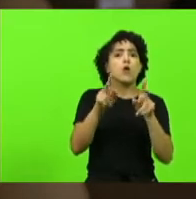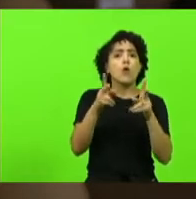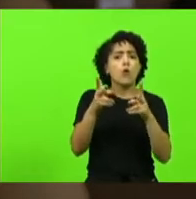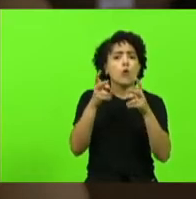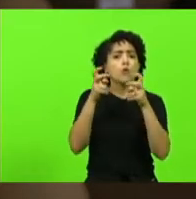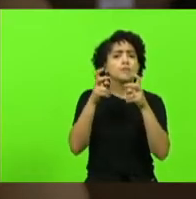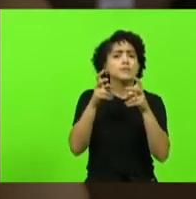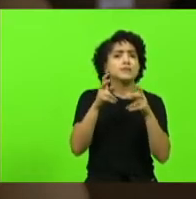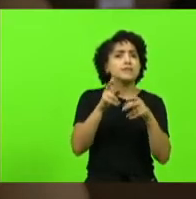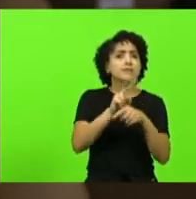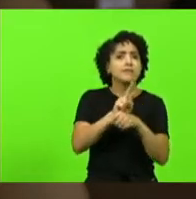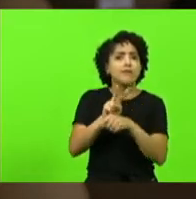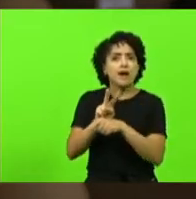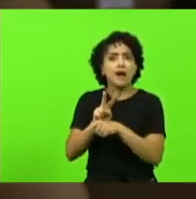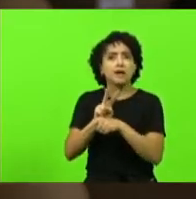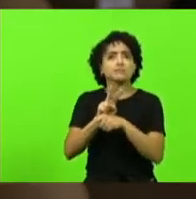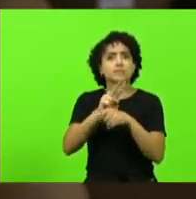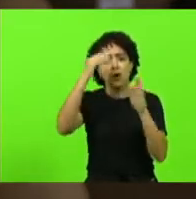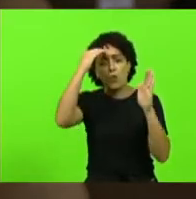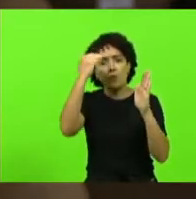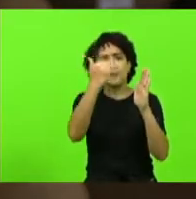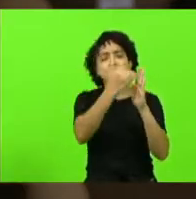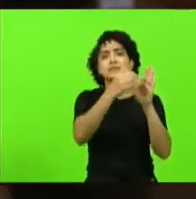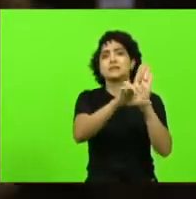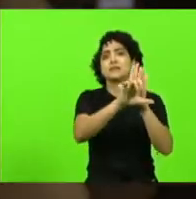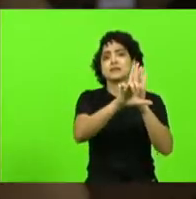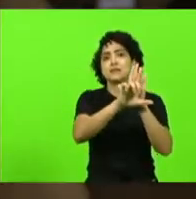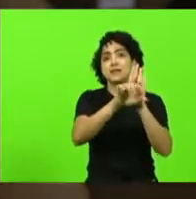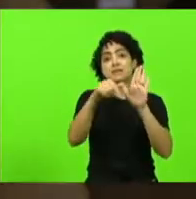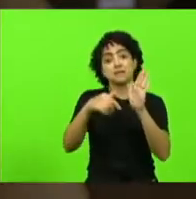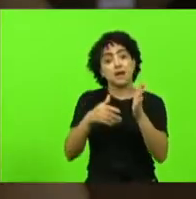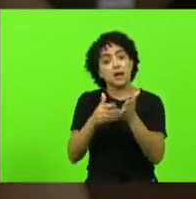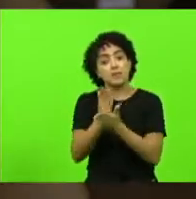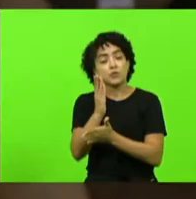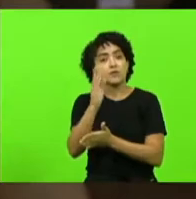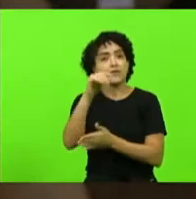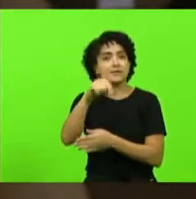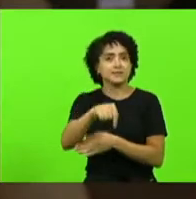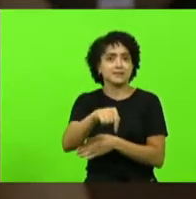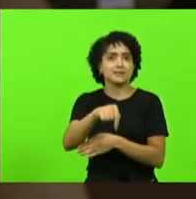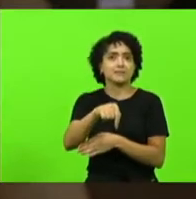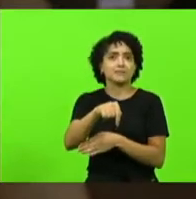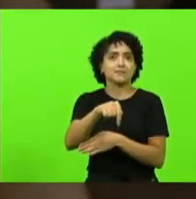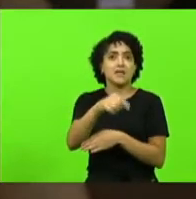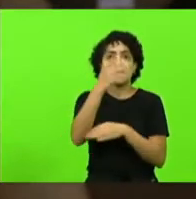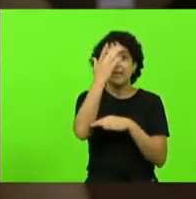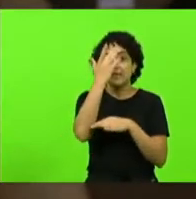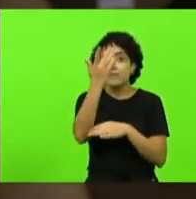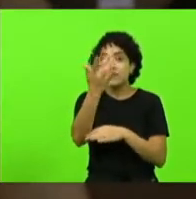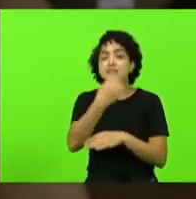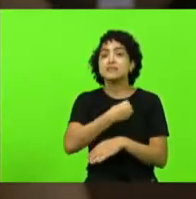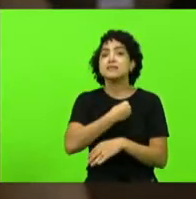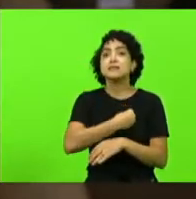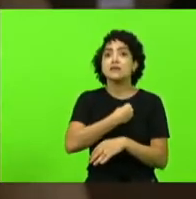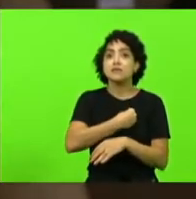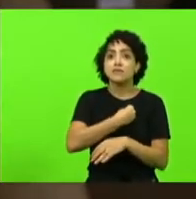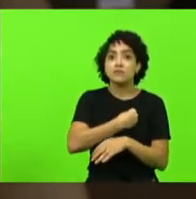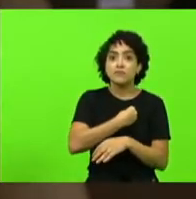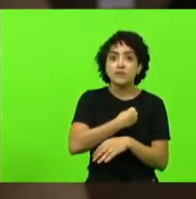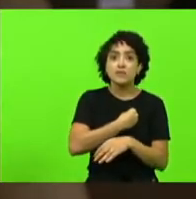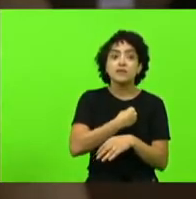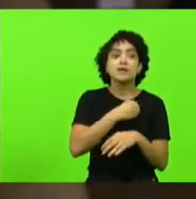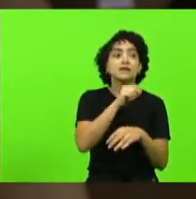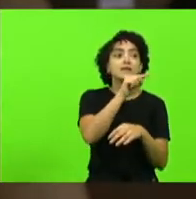aplicar legislações como essas aprovadas aqui nesse parlamento que facilitam a vida de quem está na